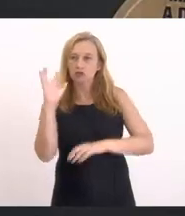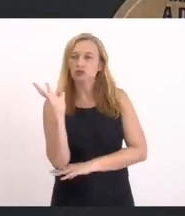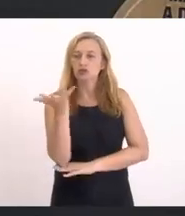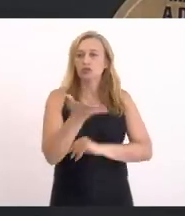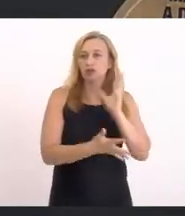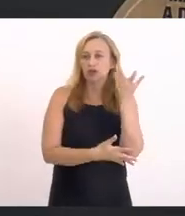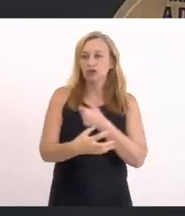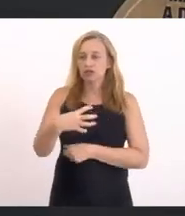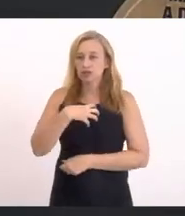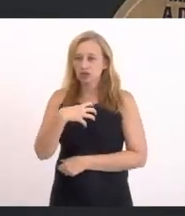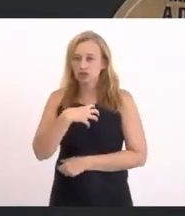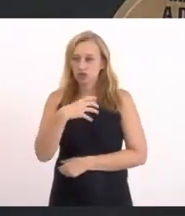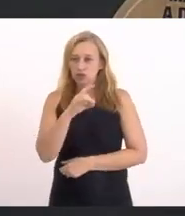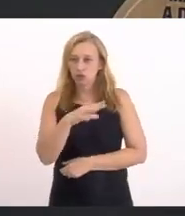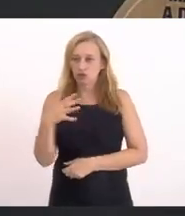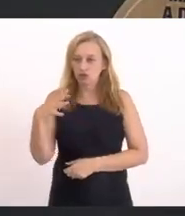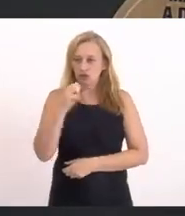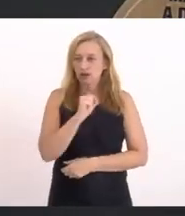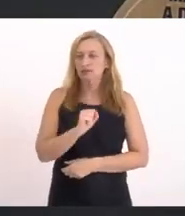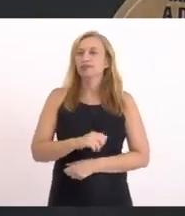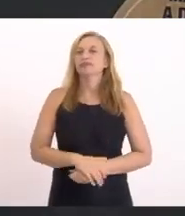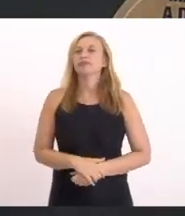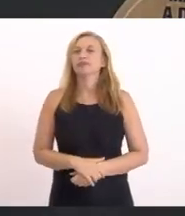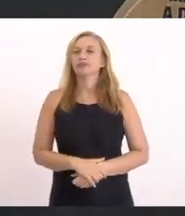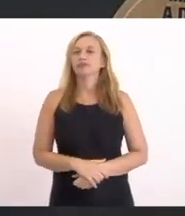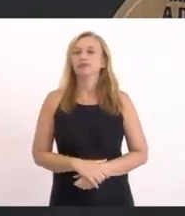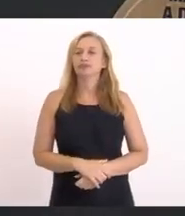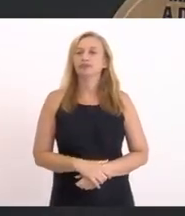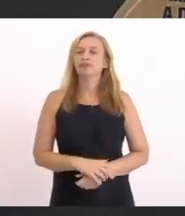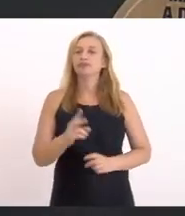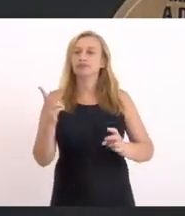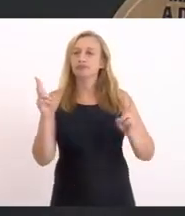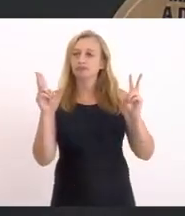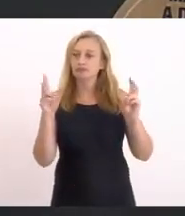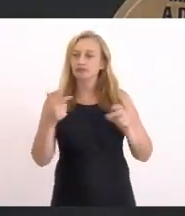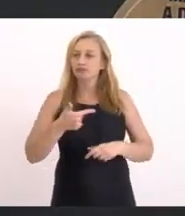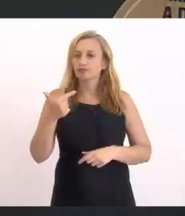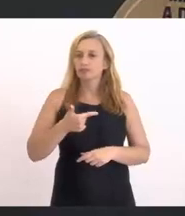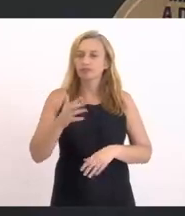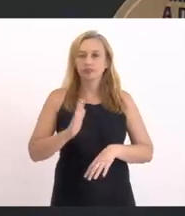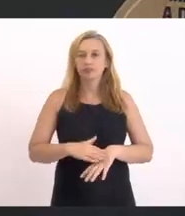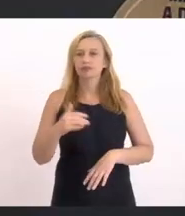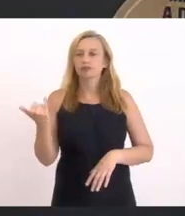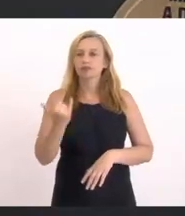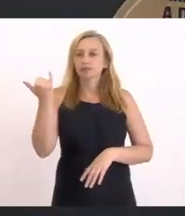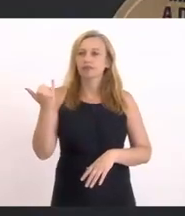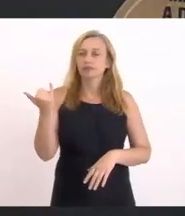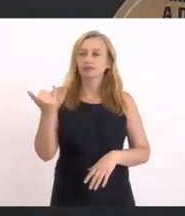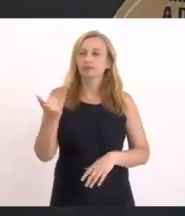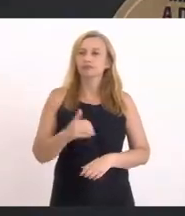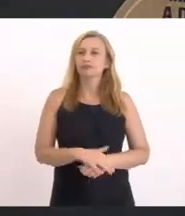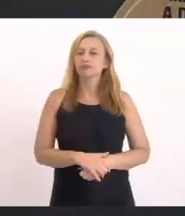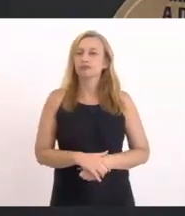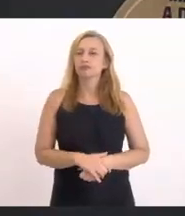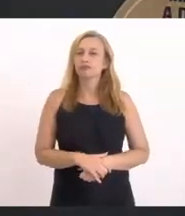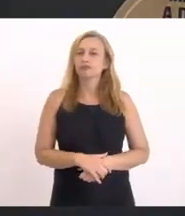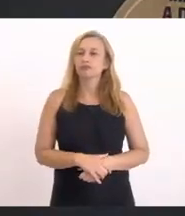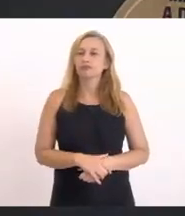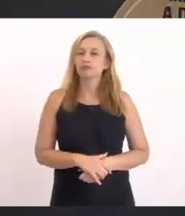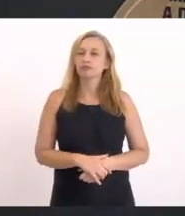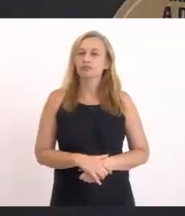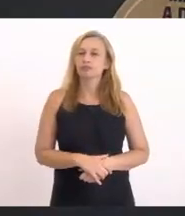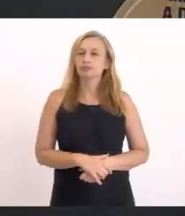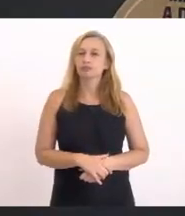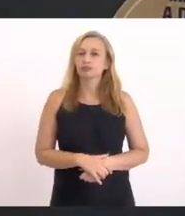Rapidamente Só deixando isso claro A segunda questão É a mais importante Tecnicamente De todas É que